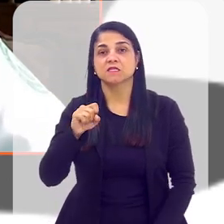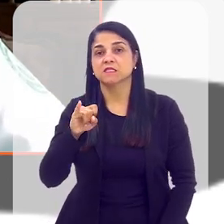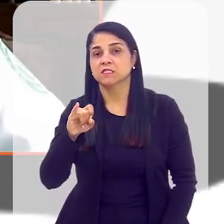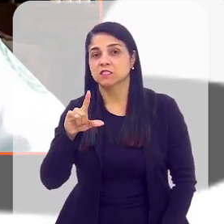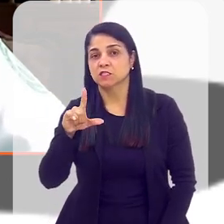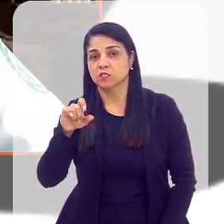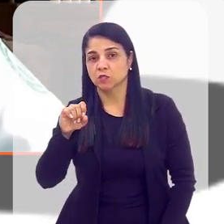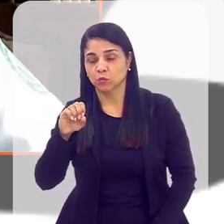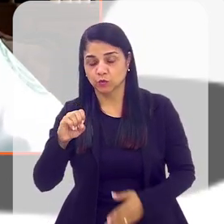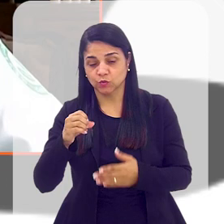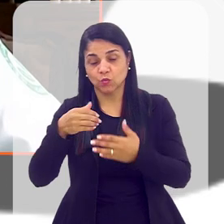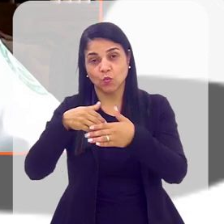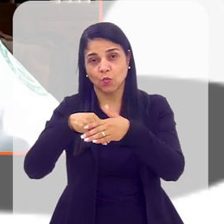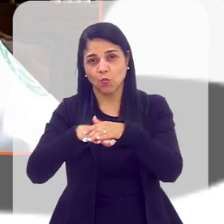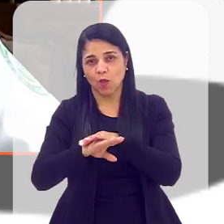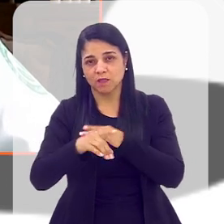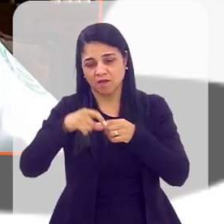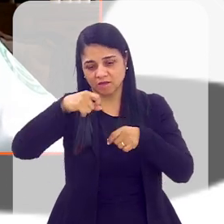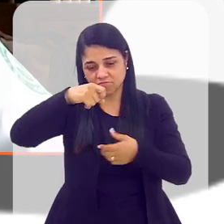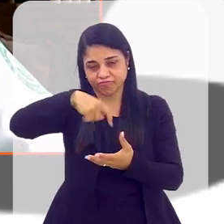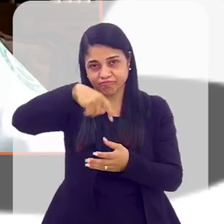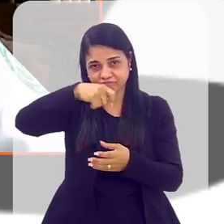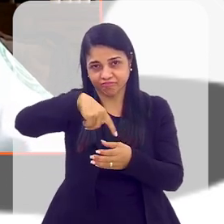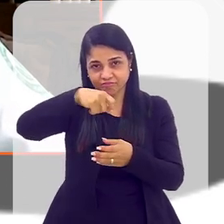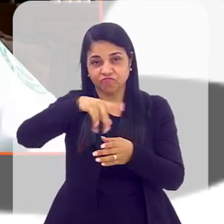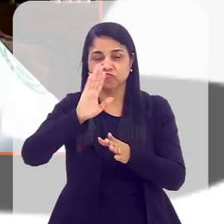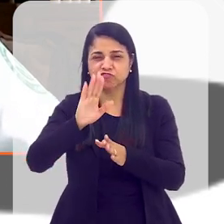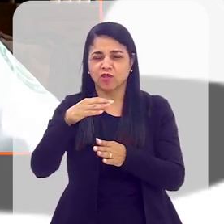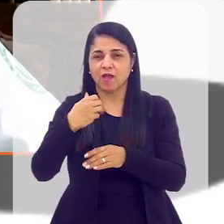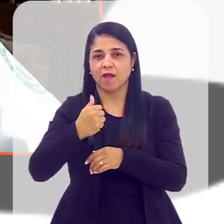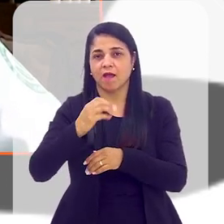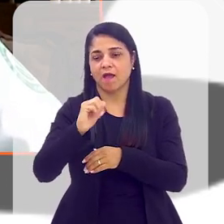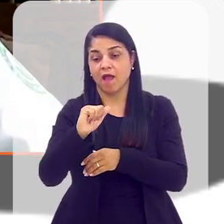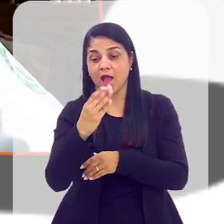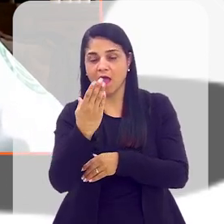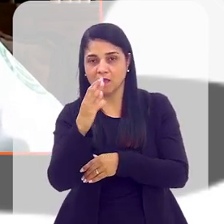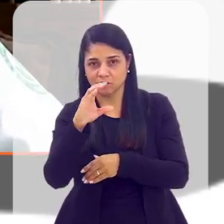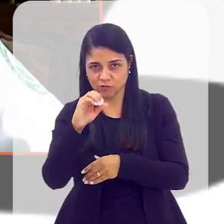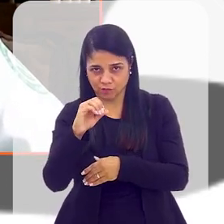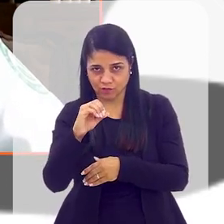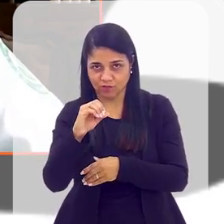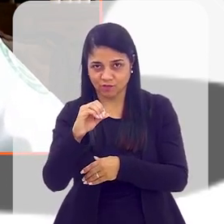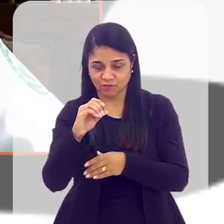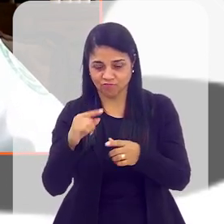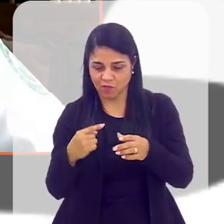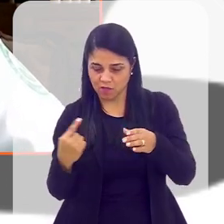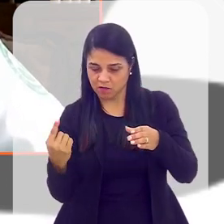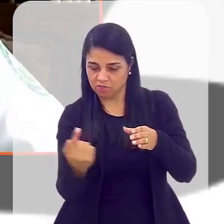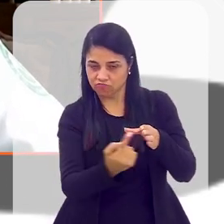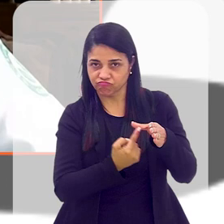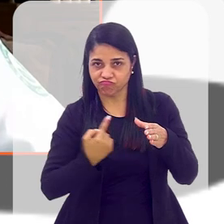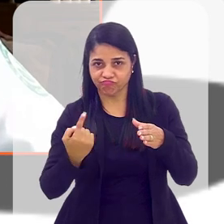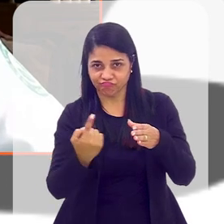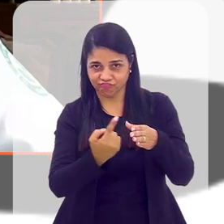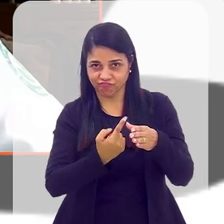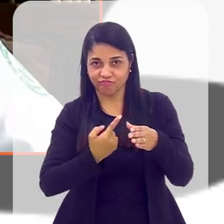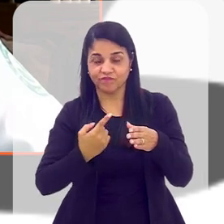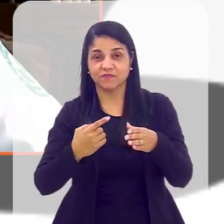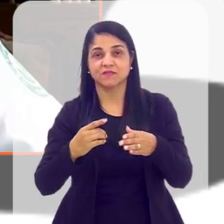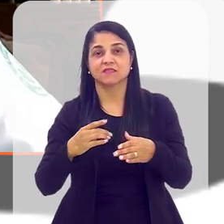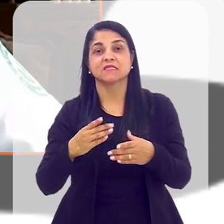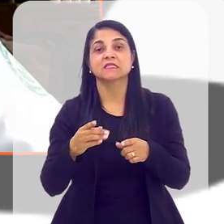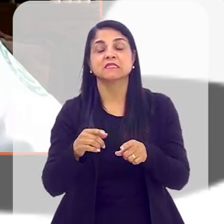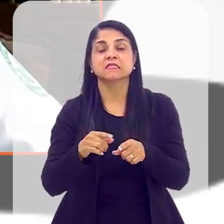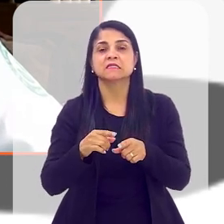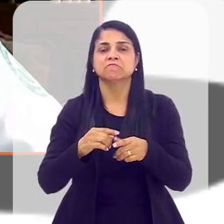Silos de armazenagem de grãos. Ou seja, já tinha a tecnologia do aço. Se usava aço para fazer o silo. E foi desenvolvendo, e